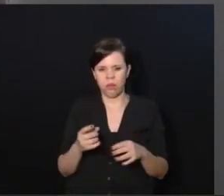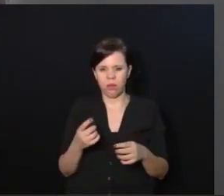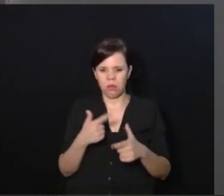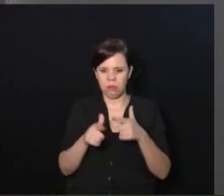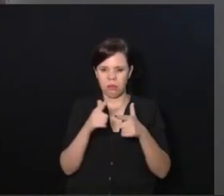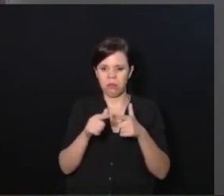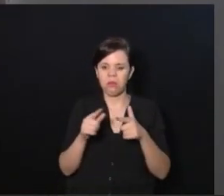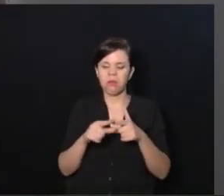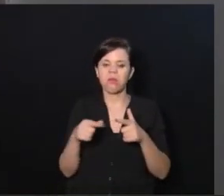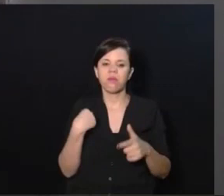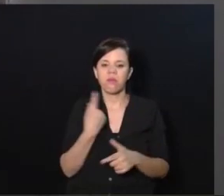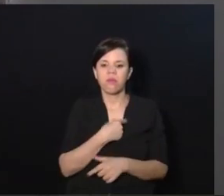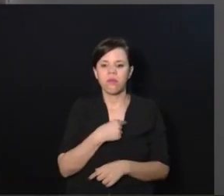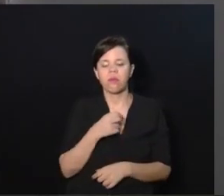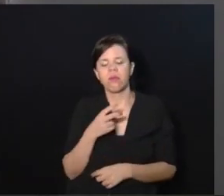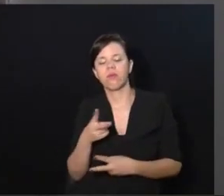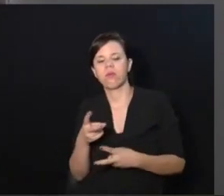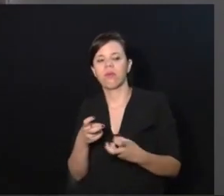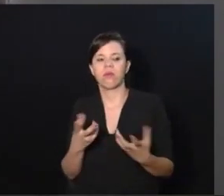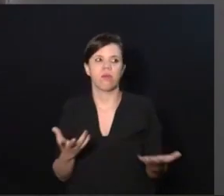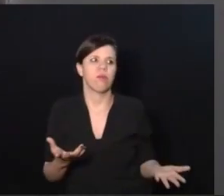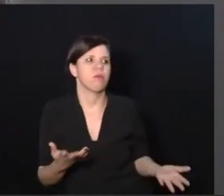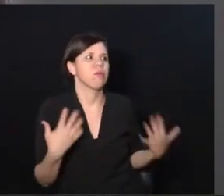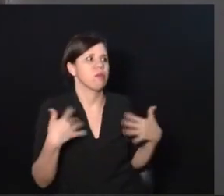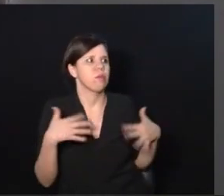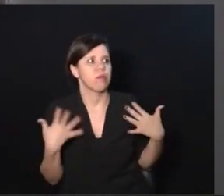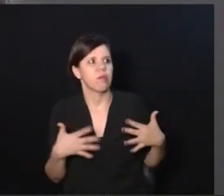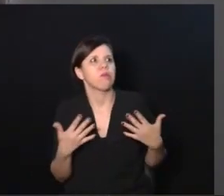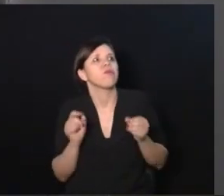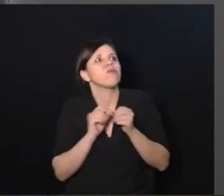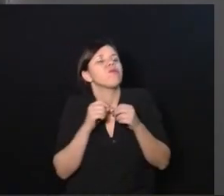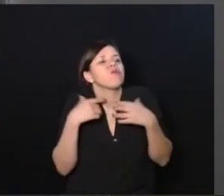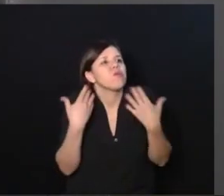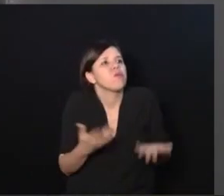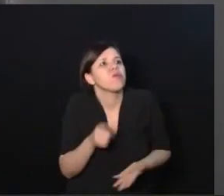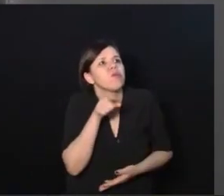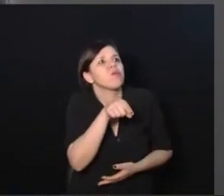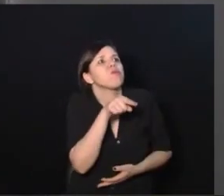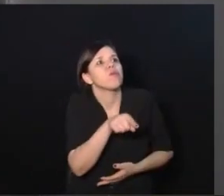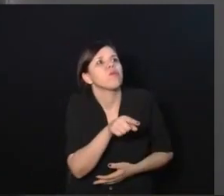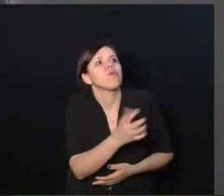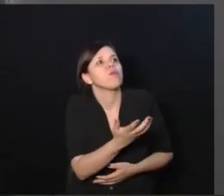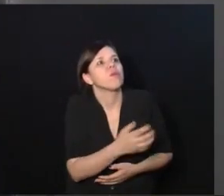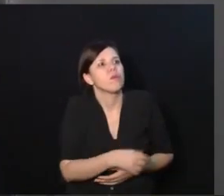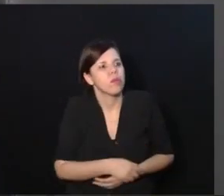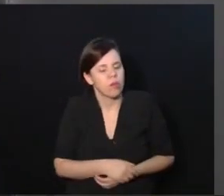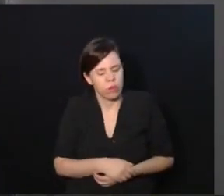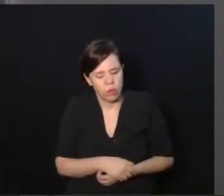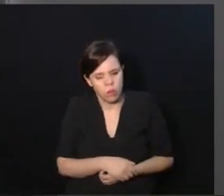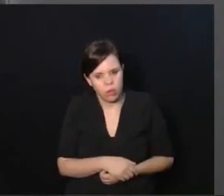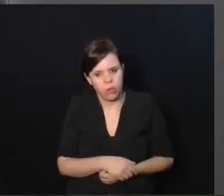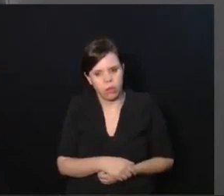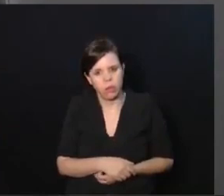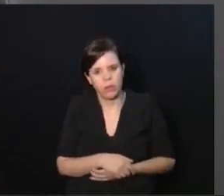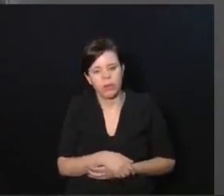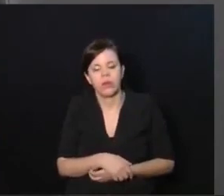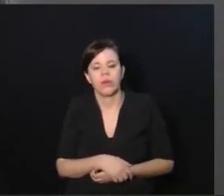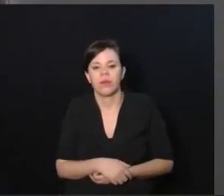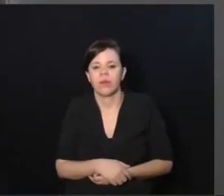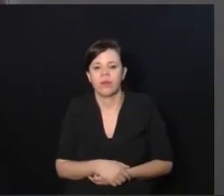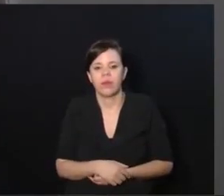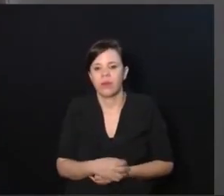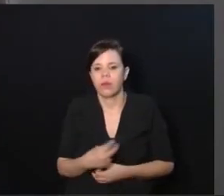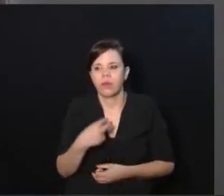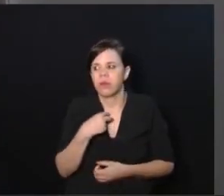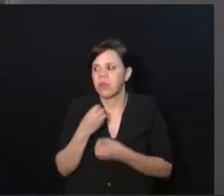gente assim, que a gente olha e fala assim, Jesus, o que eu vou fazer com esse caso? E assim, a gente não pode